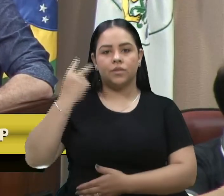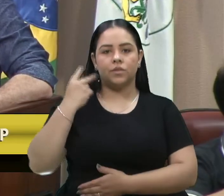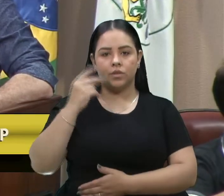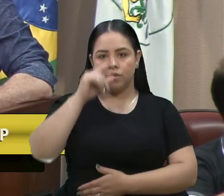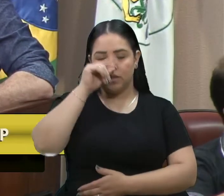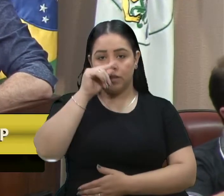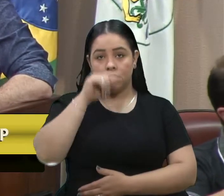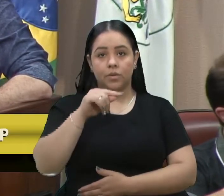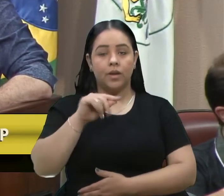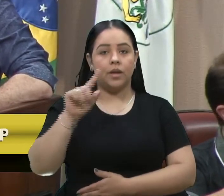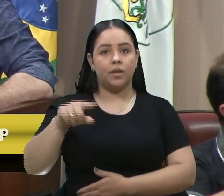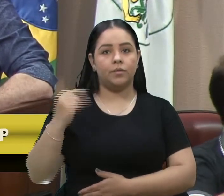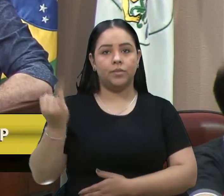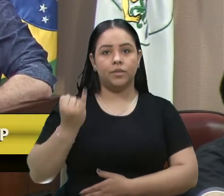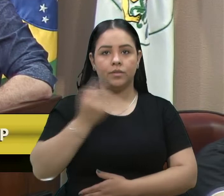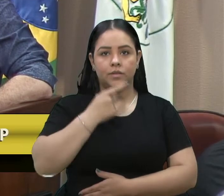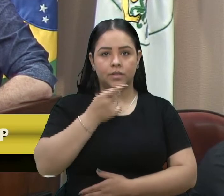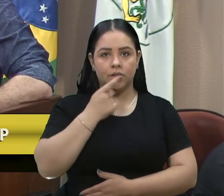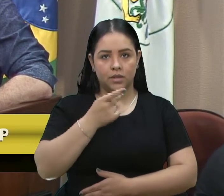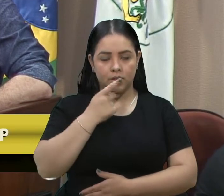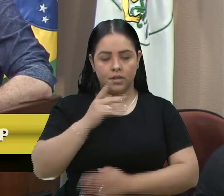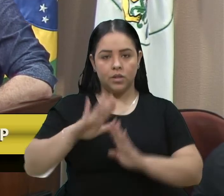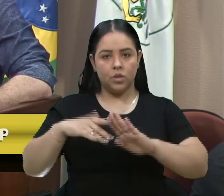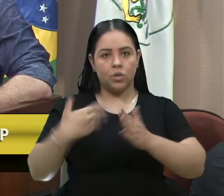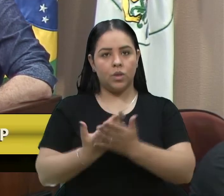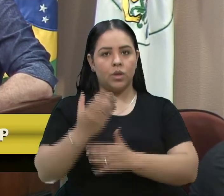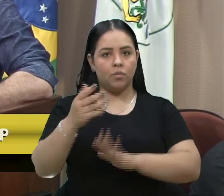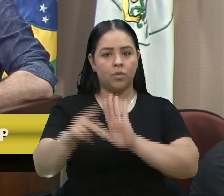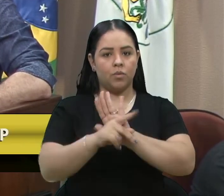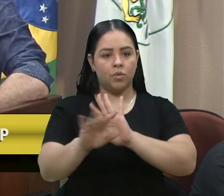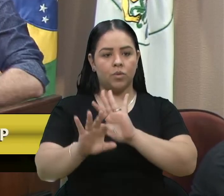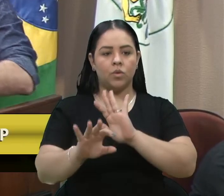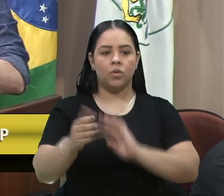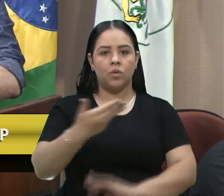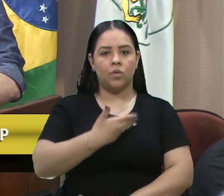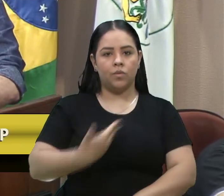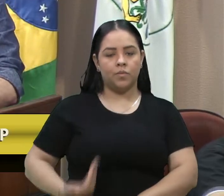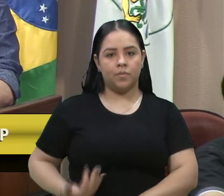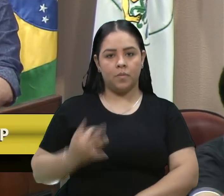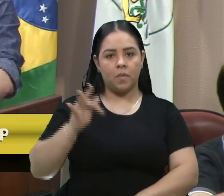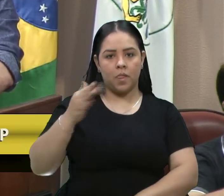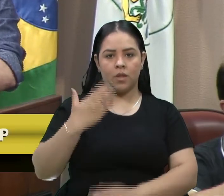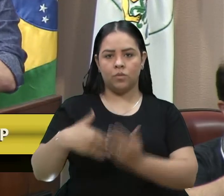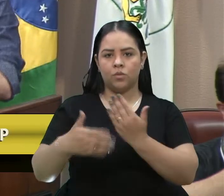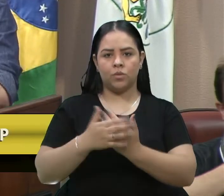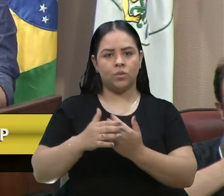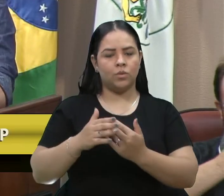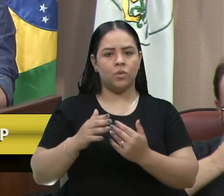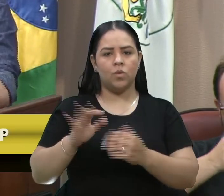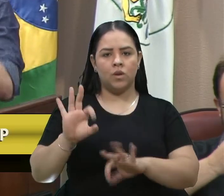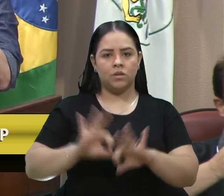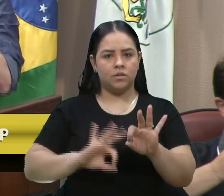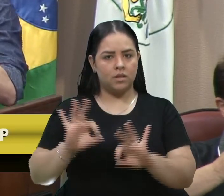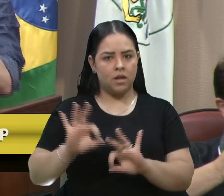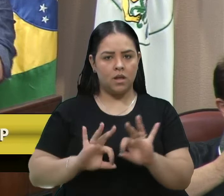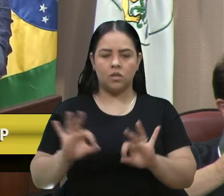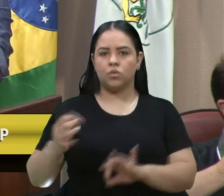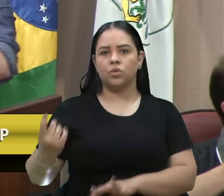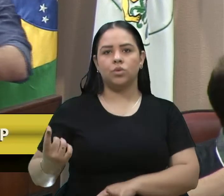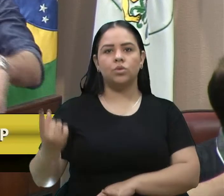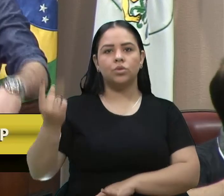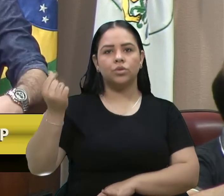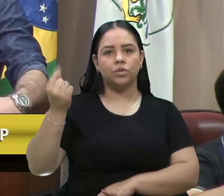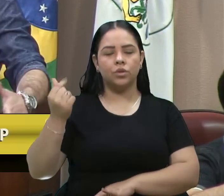do projeto do governo federal, Alexandre Zátero. Então, já está tudo, a verba separada, todas as questões, é só fazer